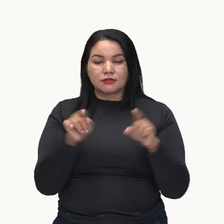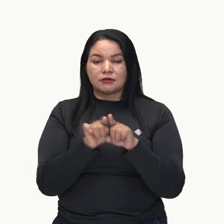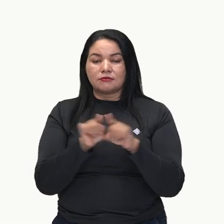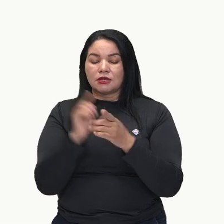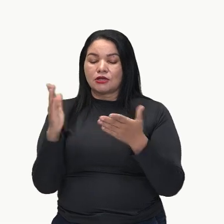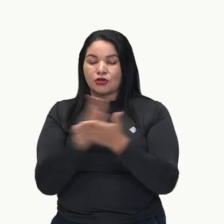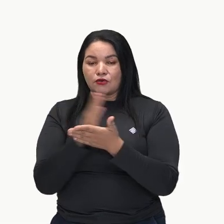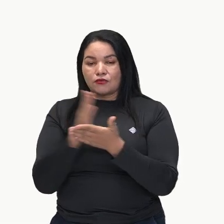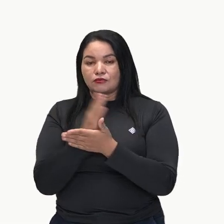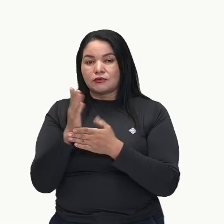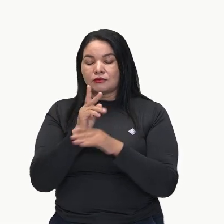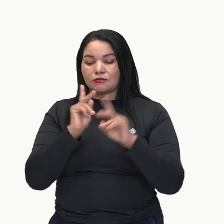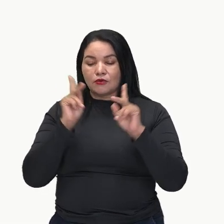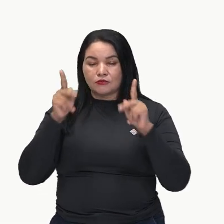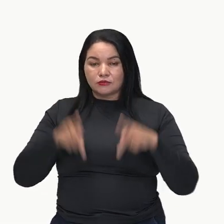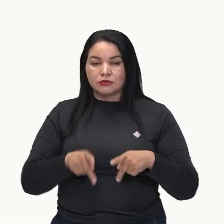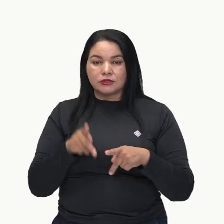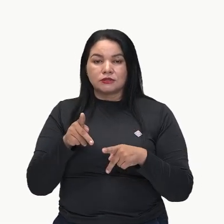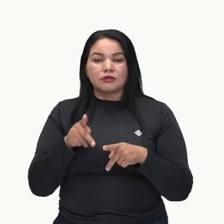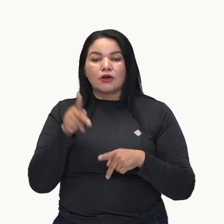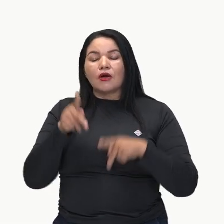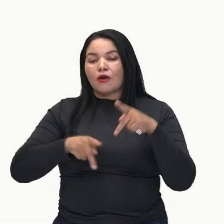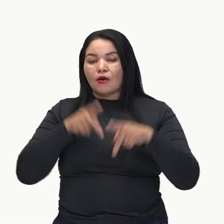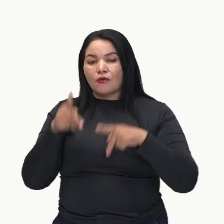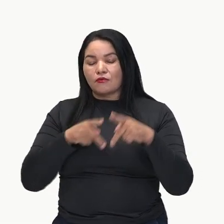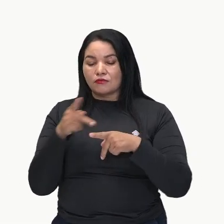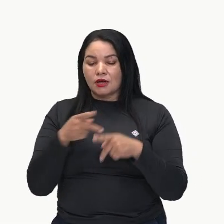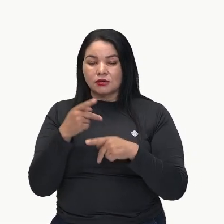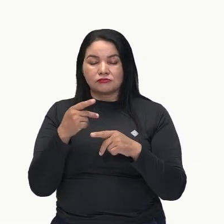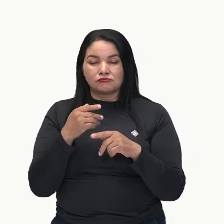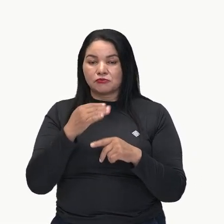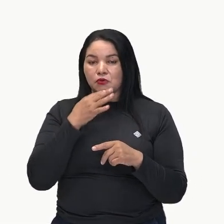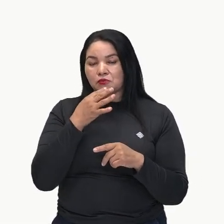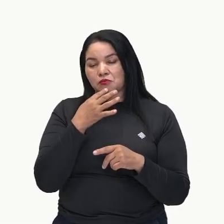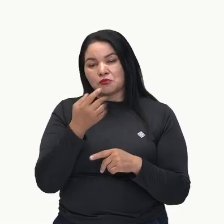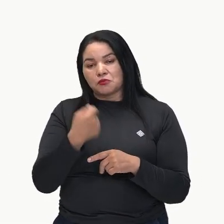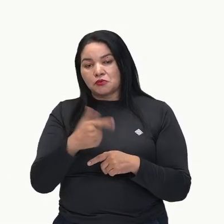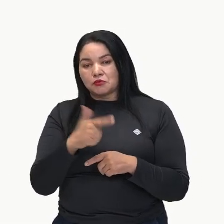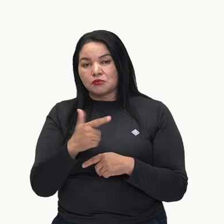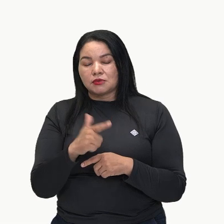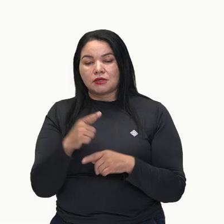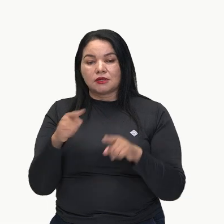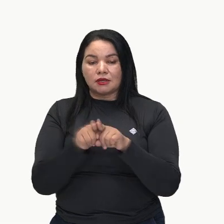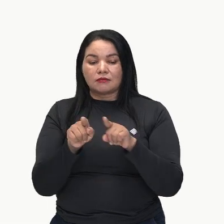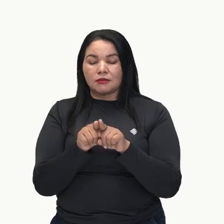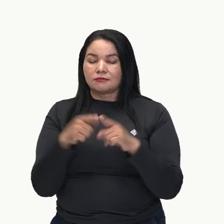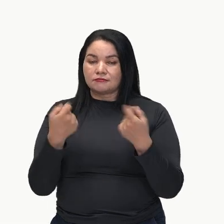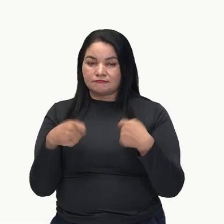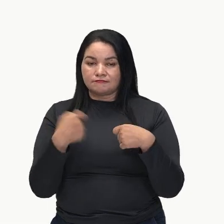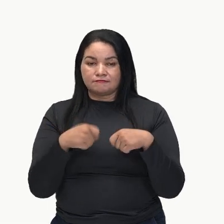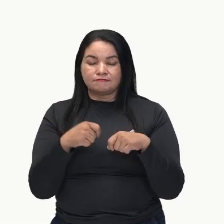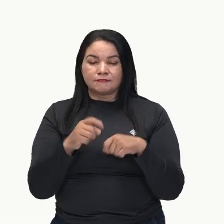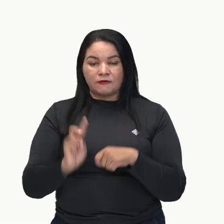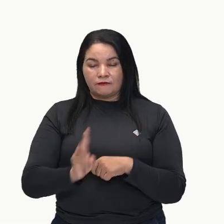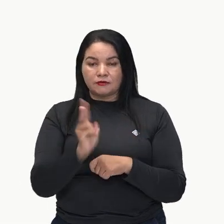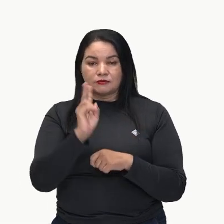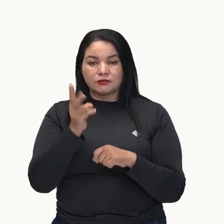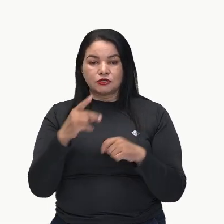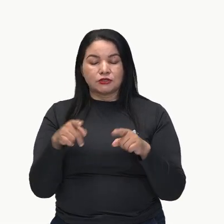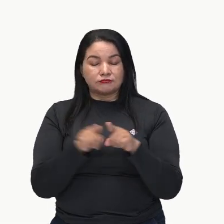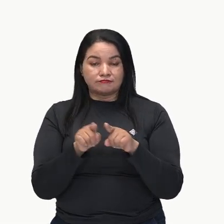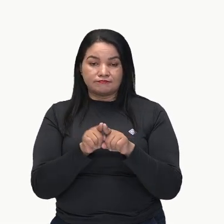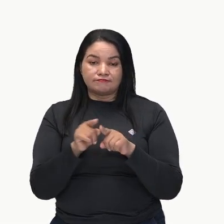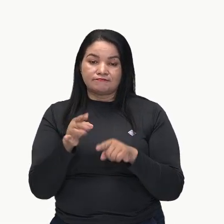por parte da população sobre a desigualdade e a importância desses grupos. Então, observe que o ponto de